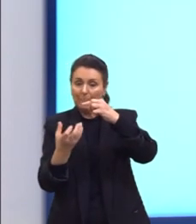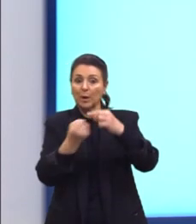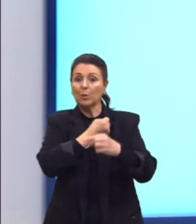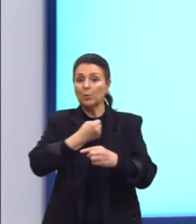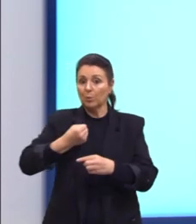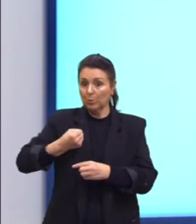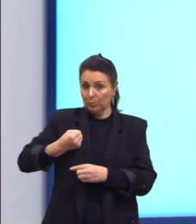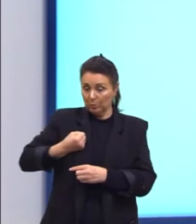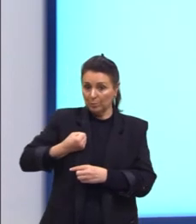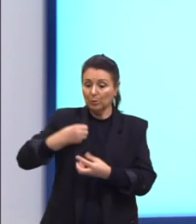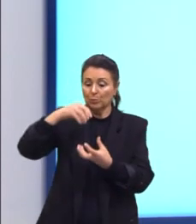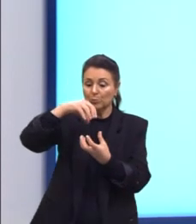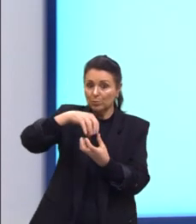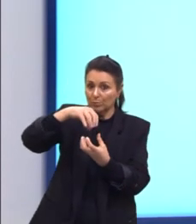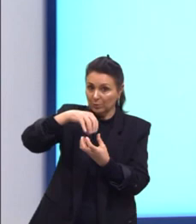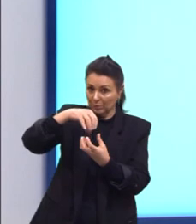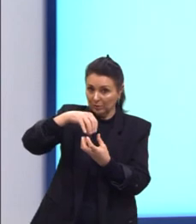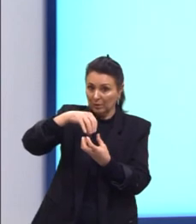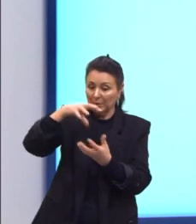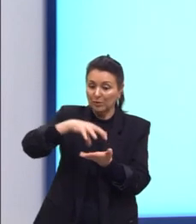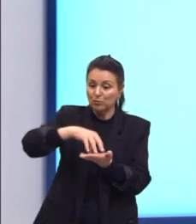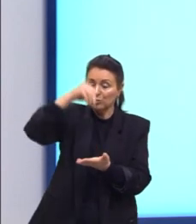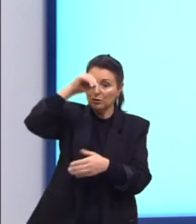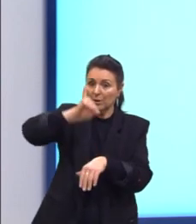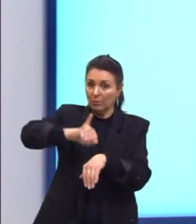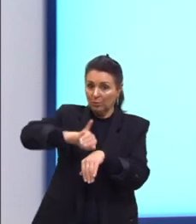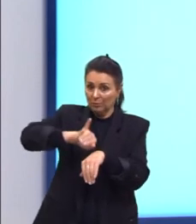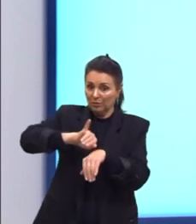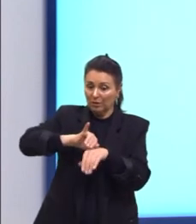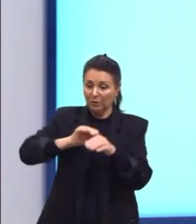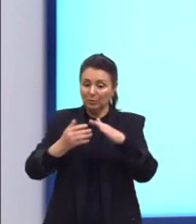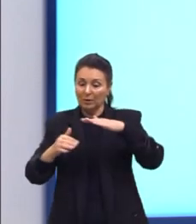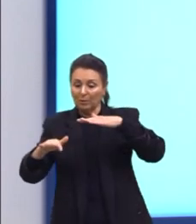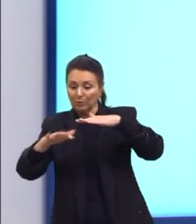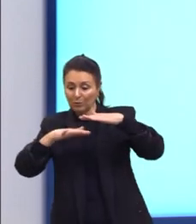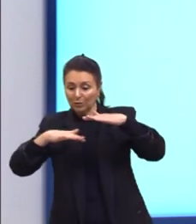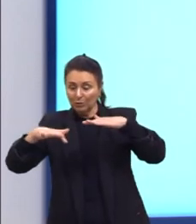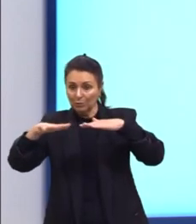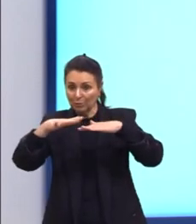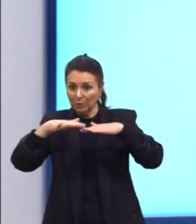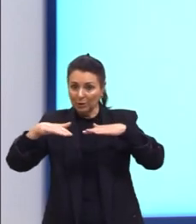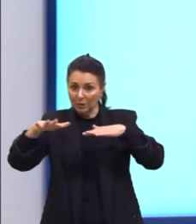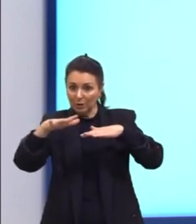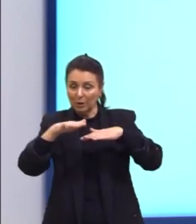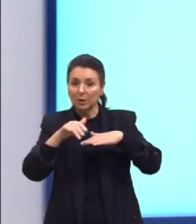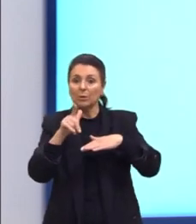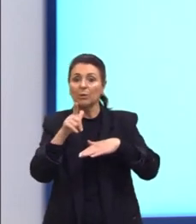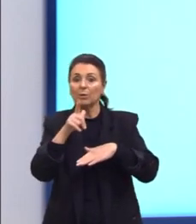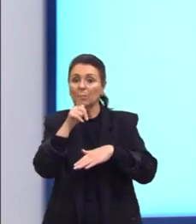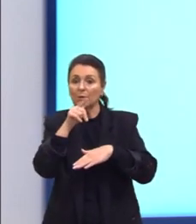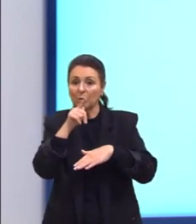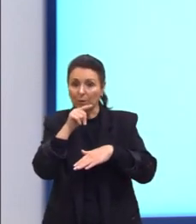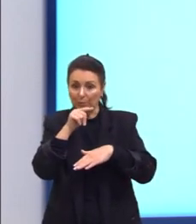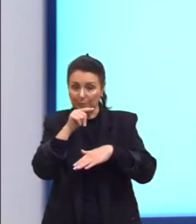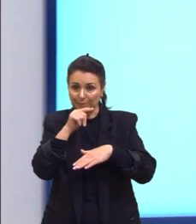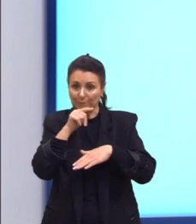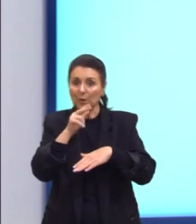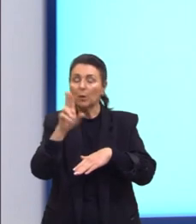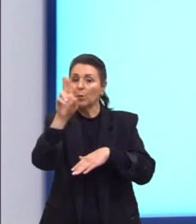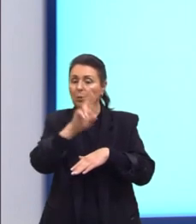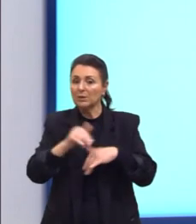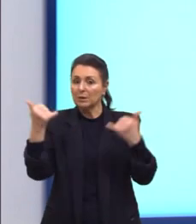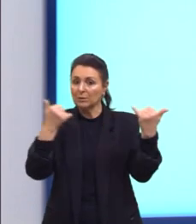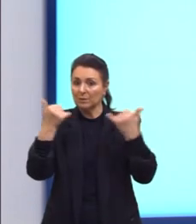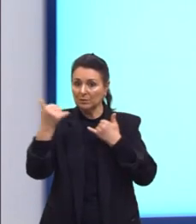necessárias para que se possa retirar o objeto que flutua na água seguindo as instruções dadas é de